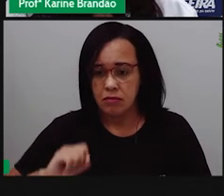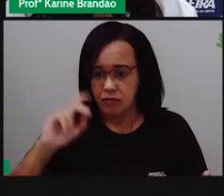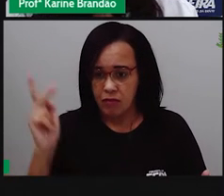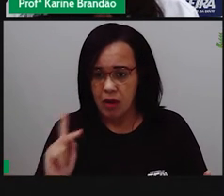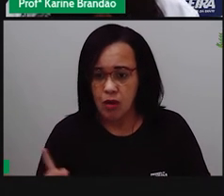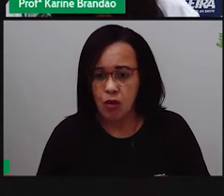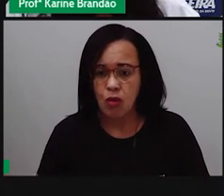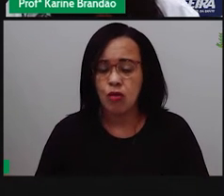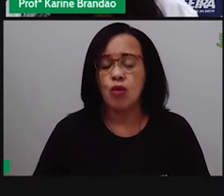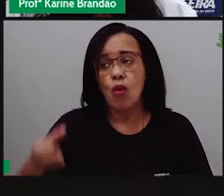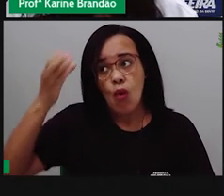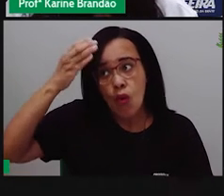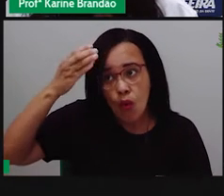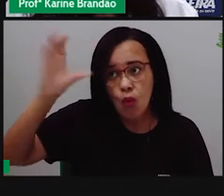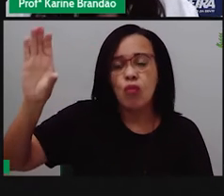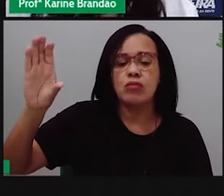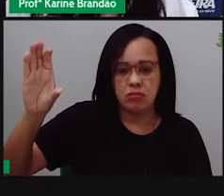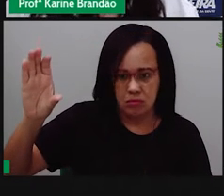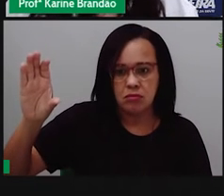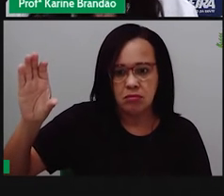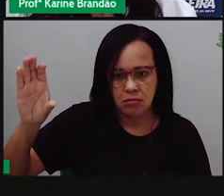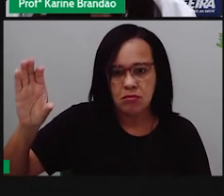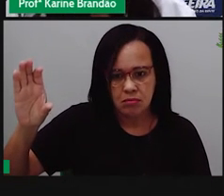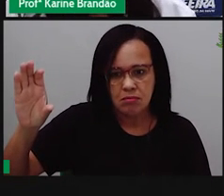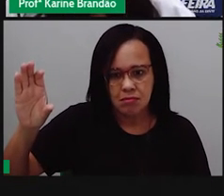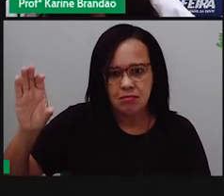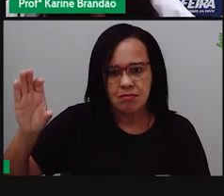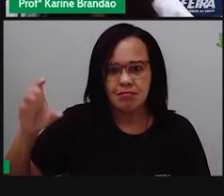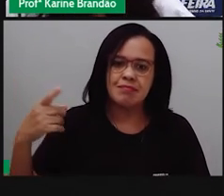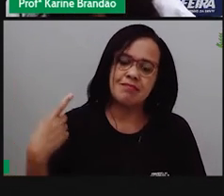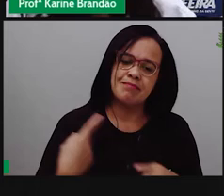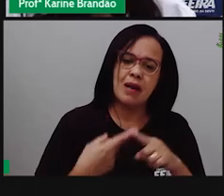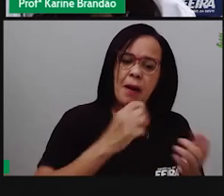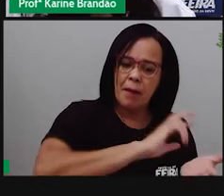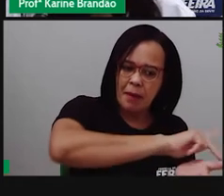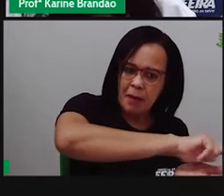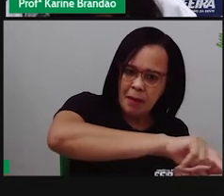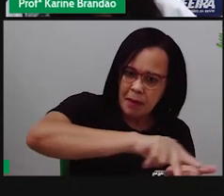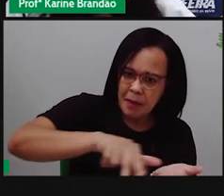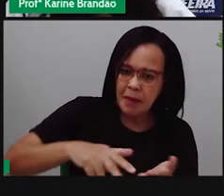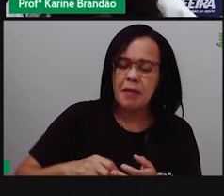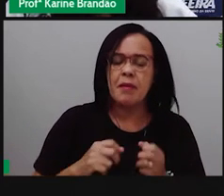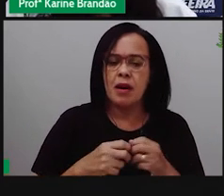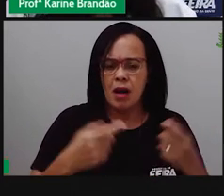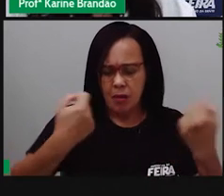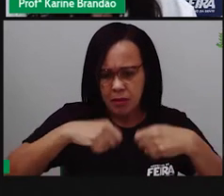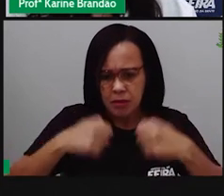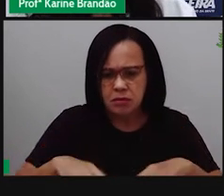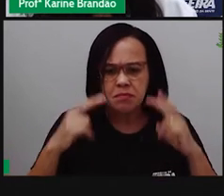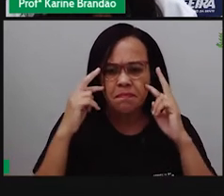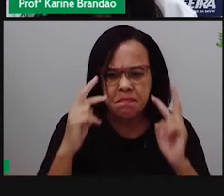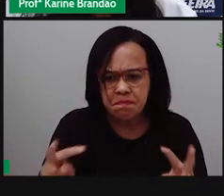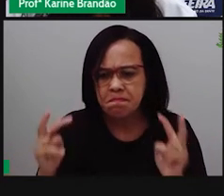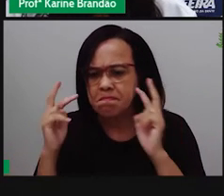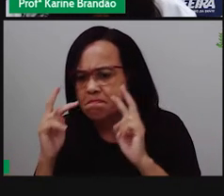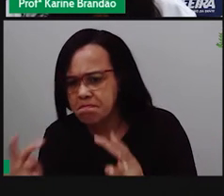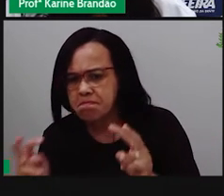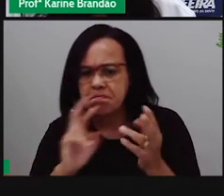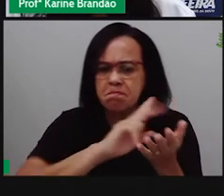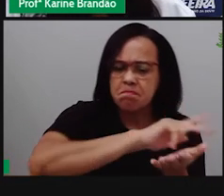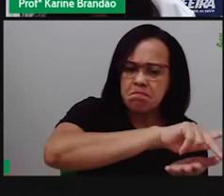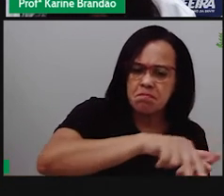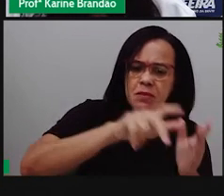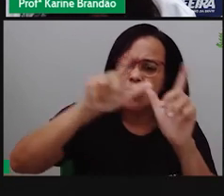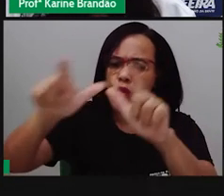cultural, que consiste em diversidade cultural, e a gente precisa buscar, vai reconhecê-la, diversidade de